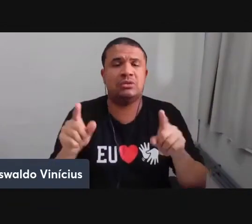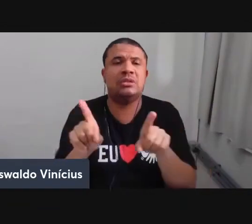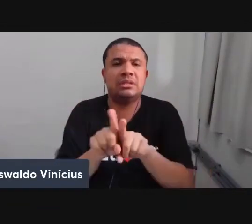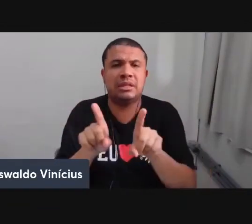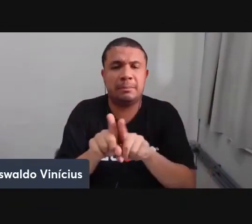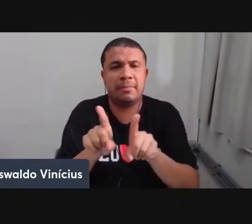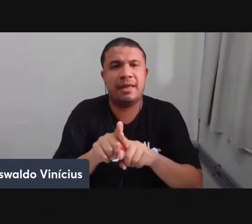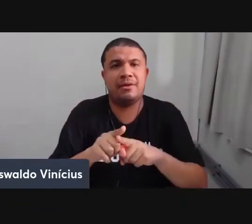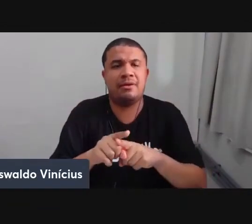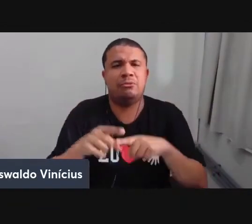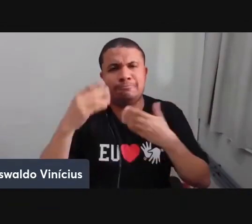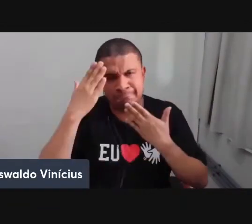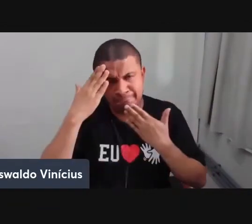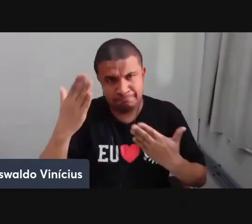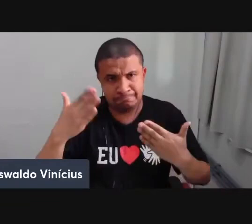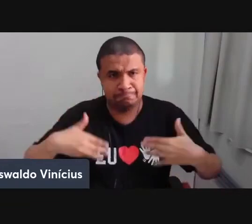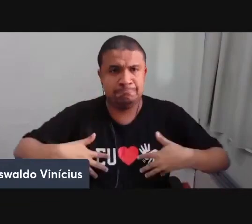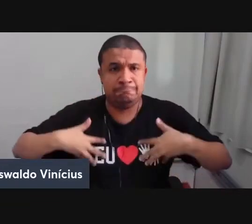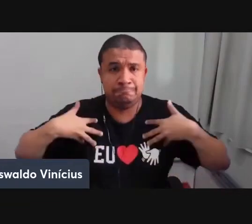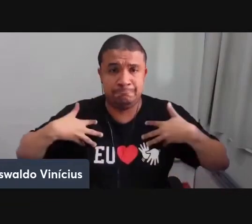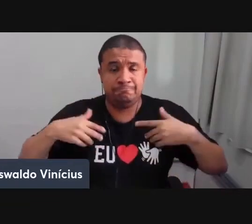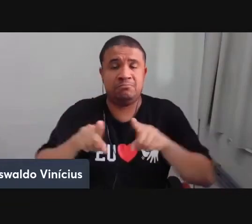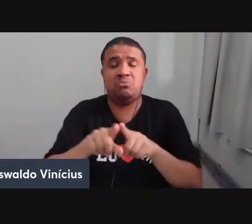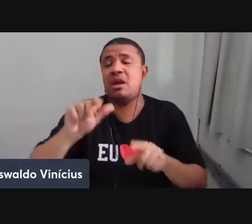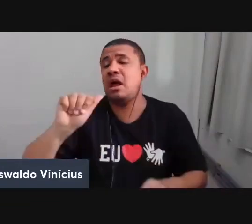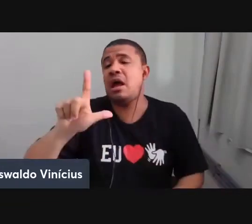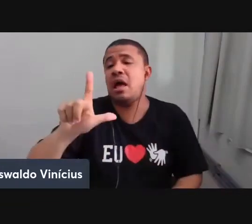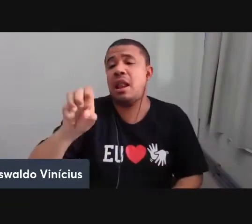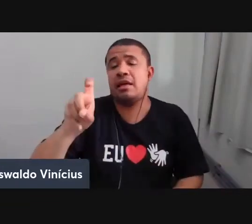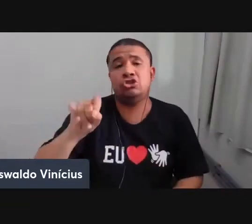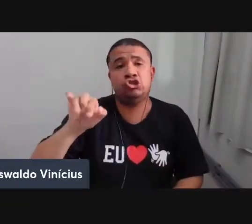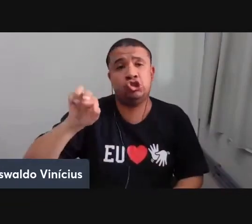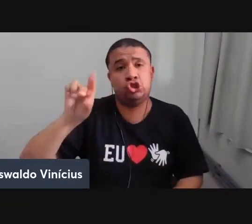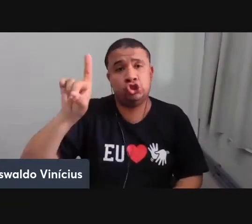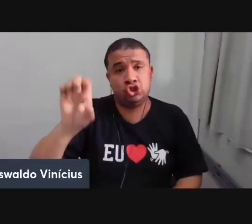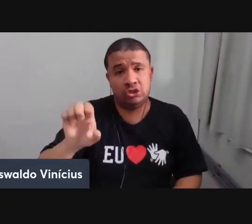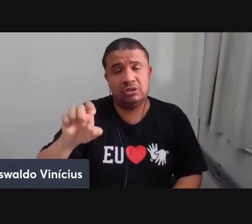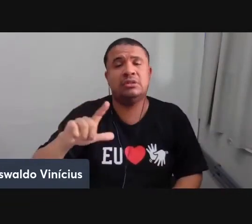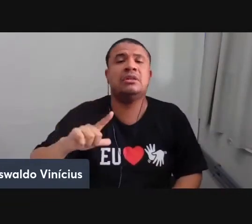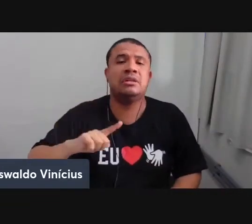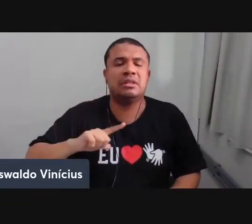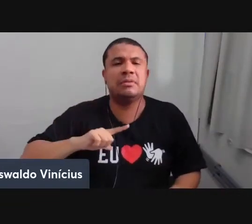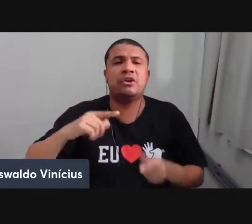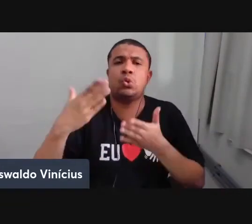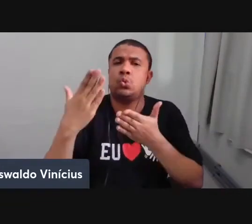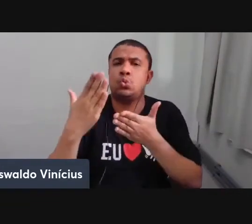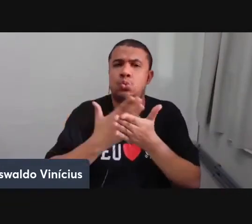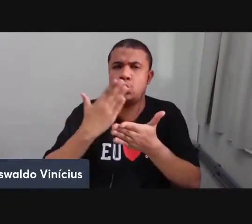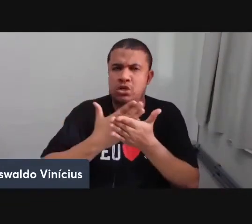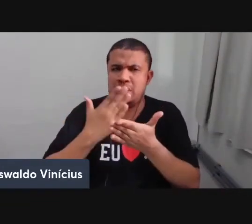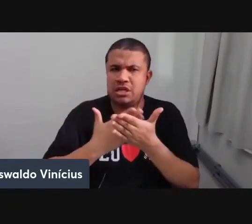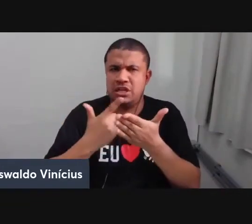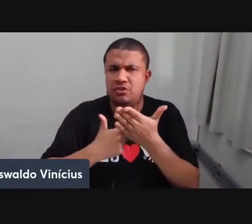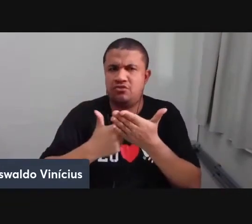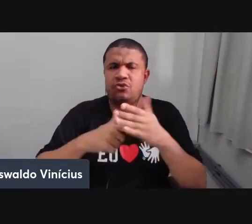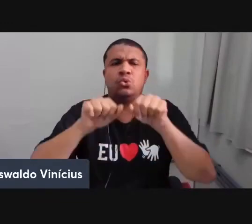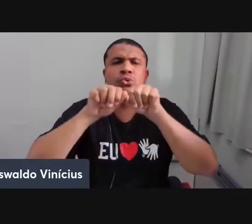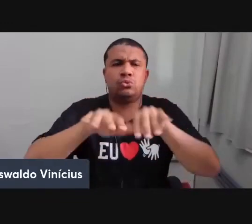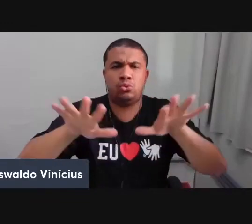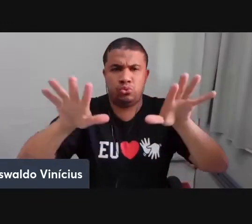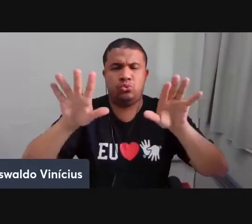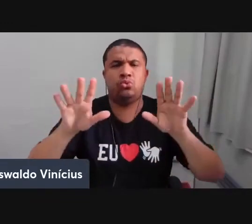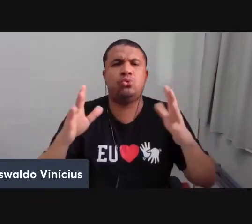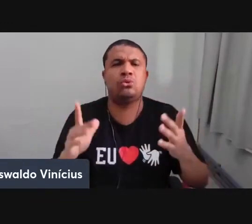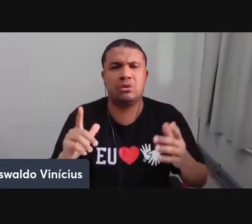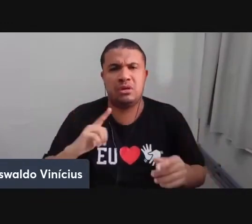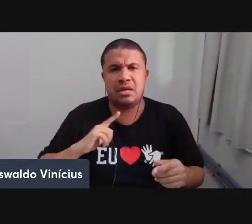uma honra para mim e para o Alexandre, o fato de que o livro que nós publicamos este ano, e